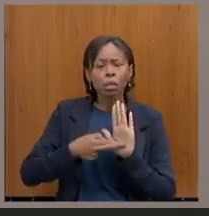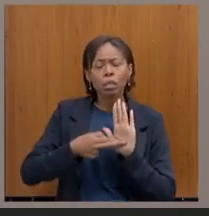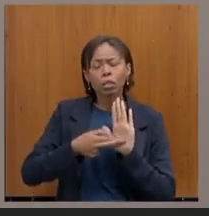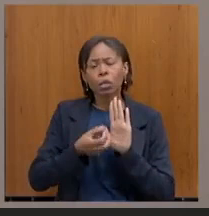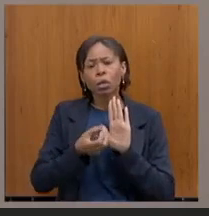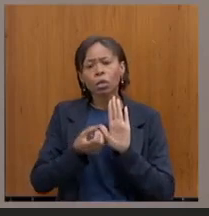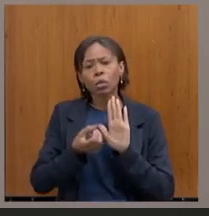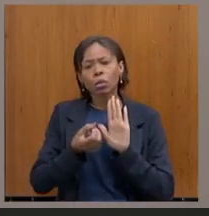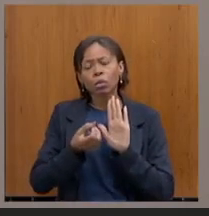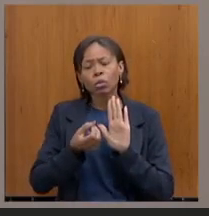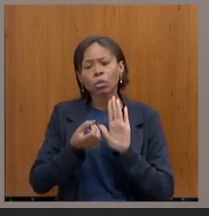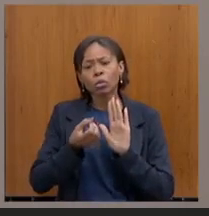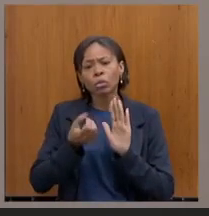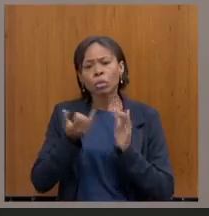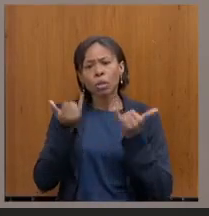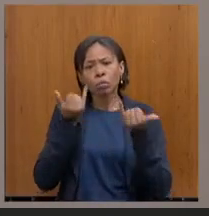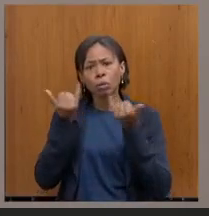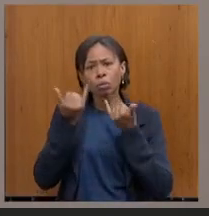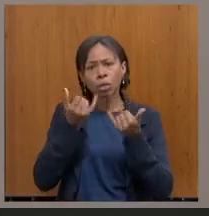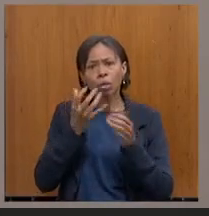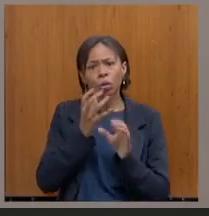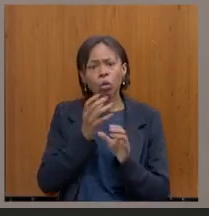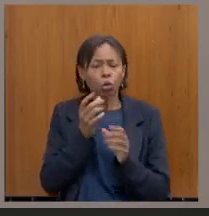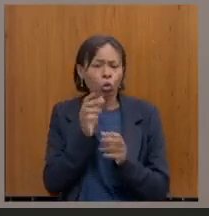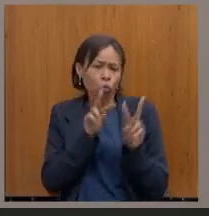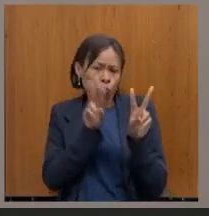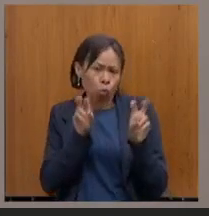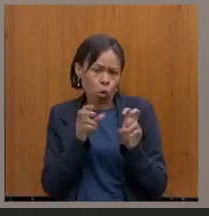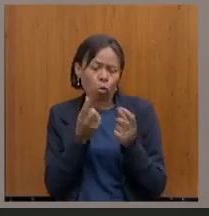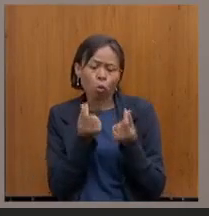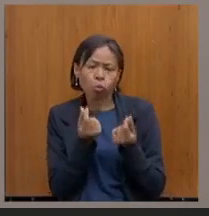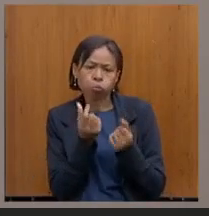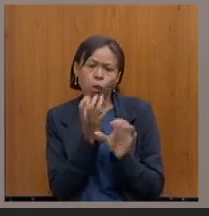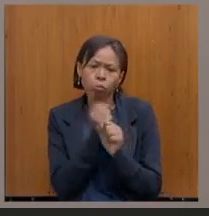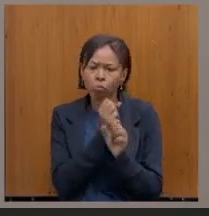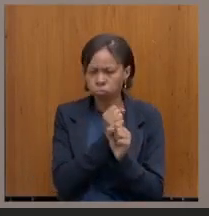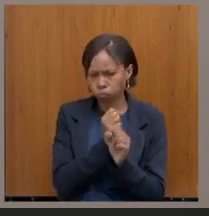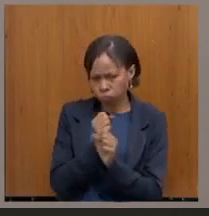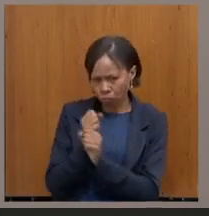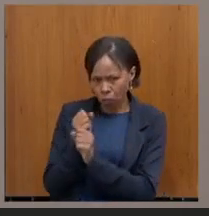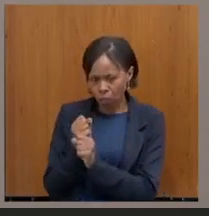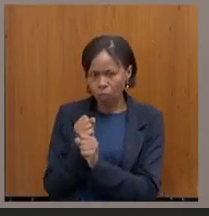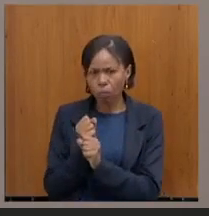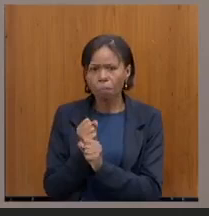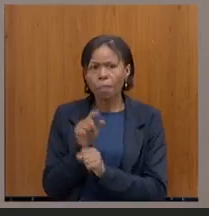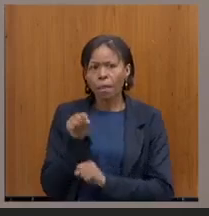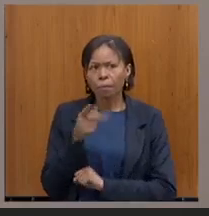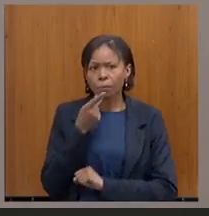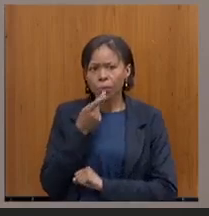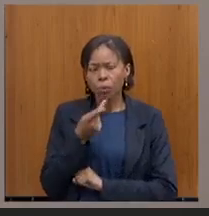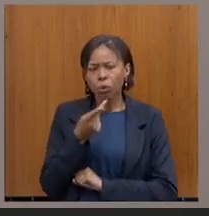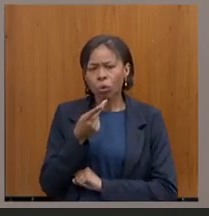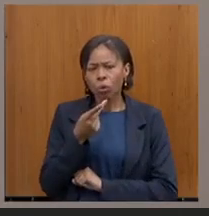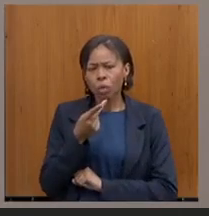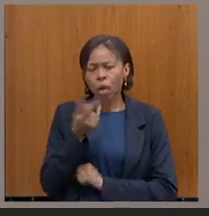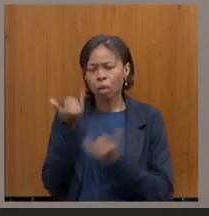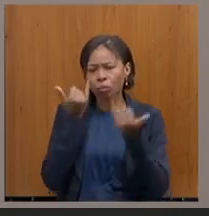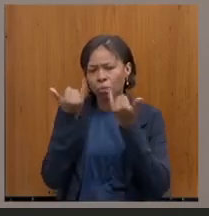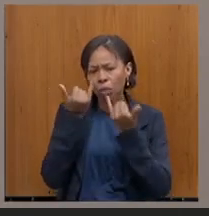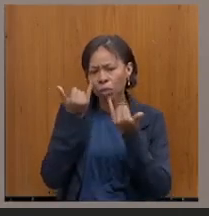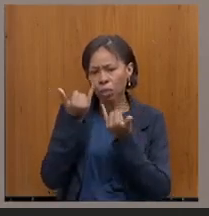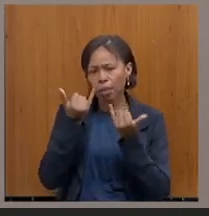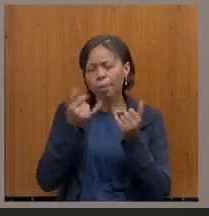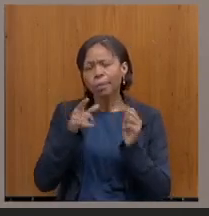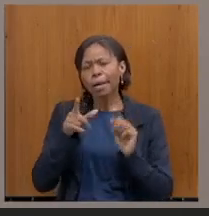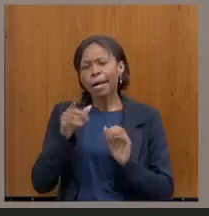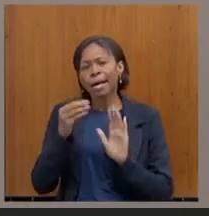referente aos estratos solicitados. Ele diz que a categoria de informação entra no item sigilo